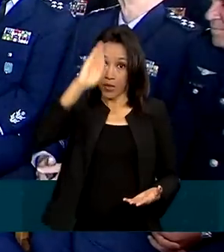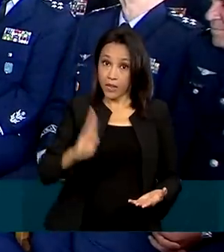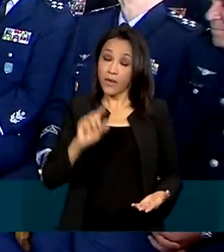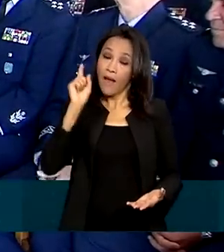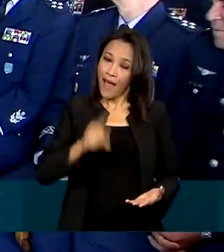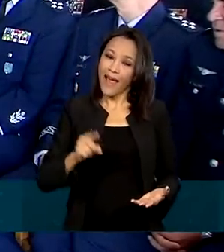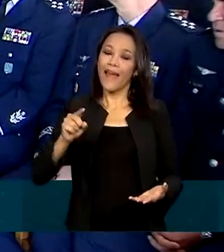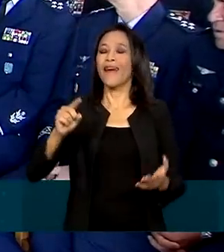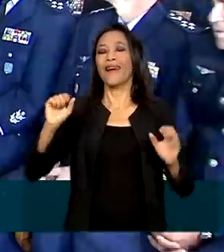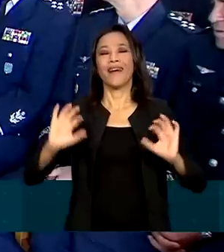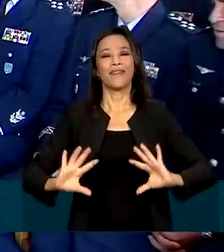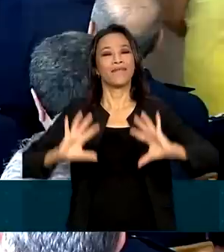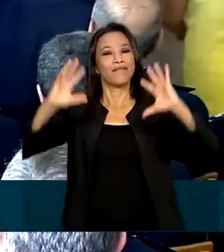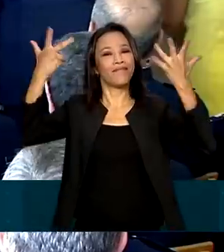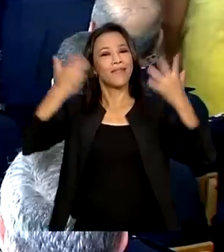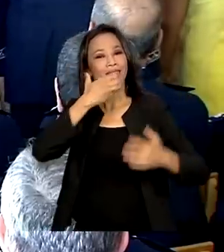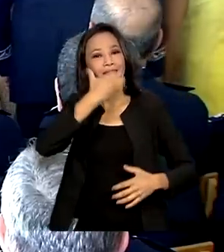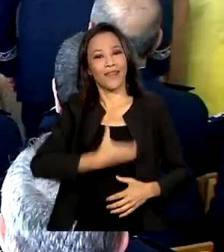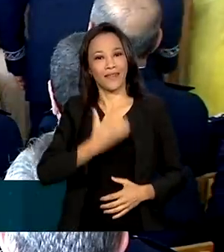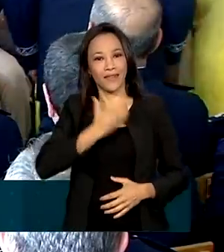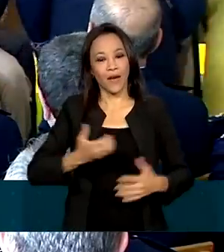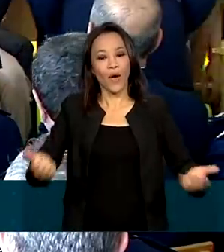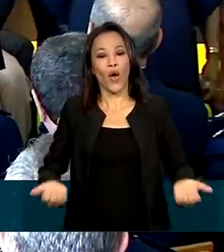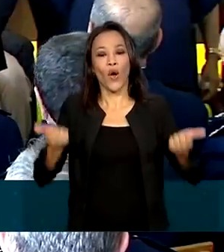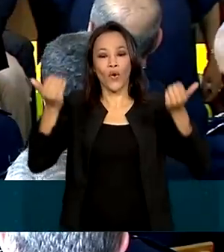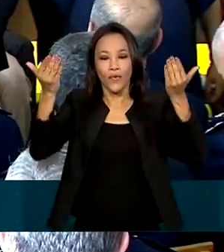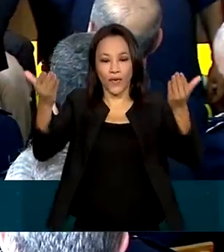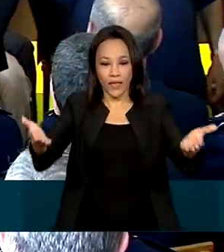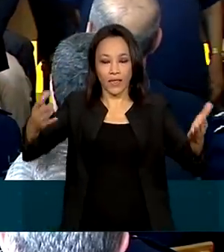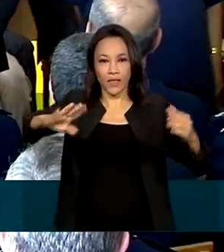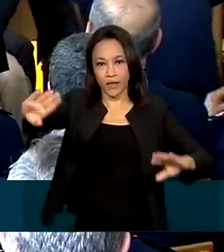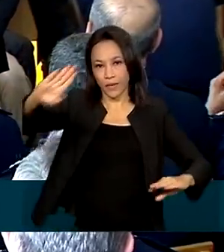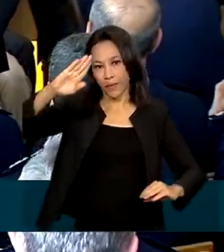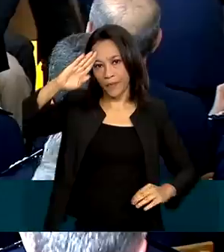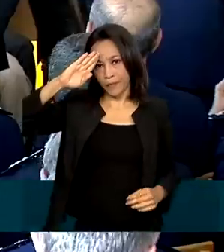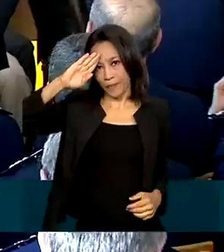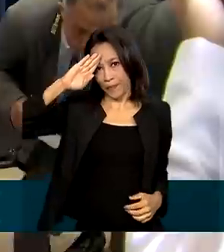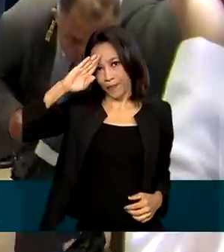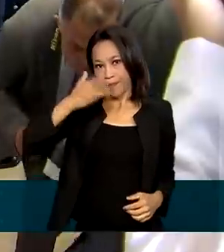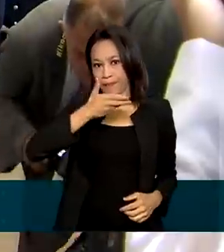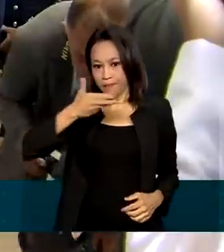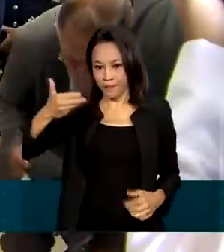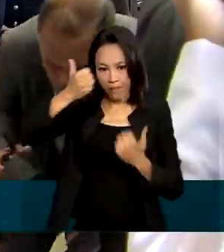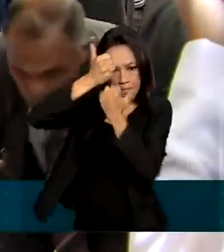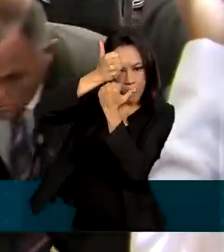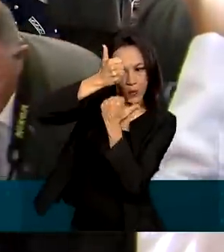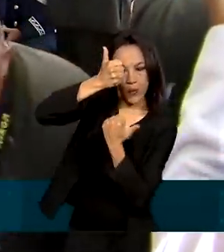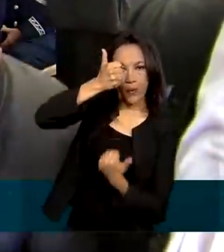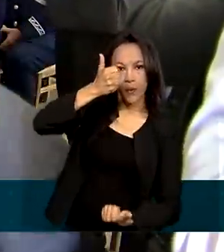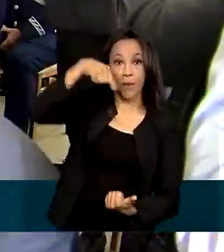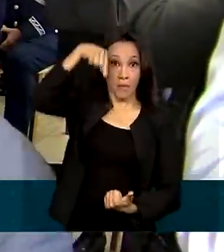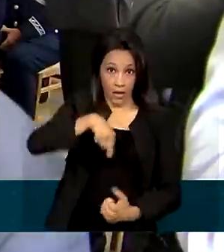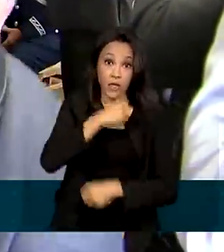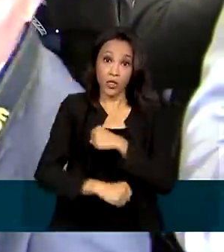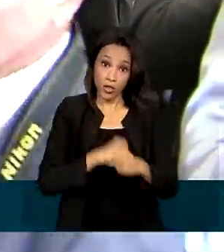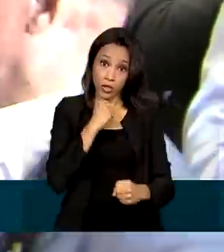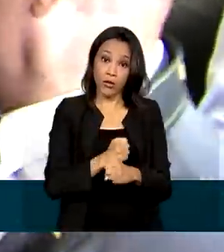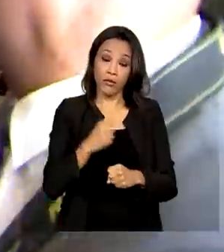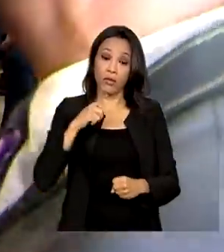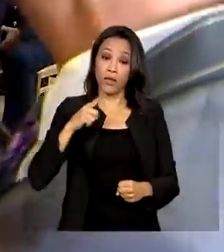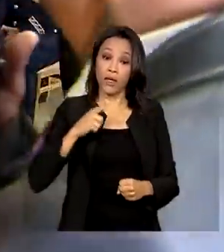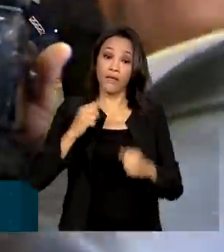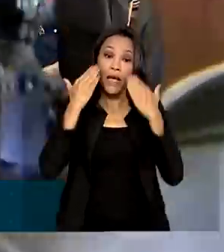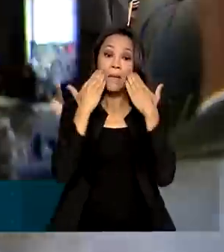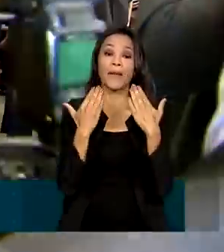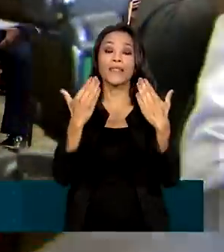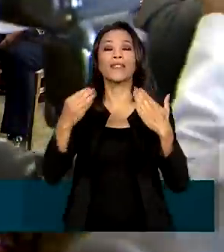confraternização de Natal oferecida pelo Alto Comando das Forças Armadas, que esse ano incluiu a apresentação